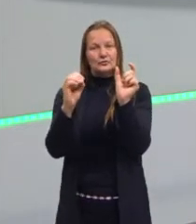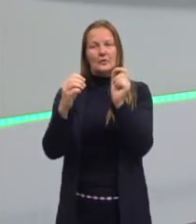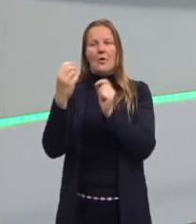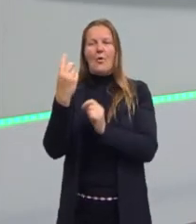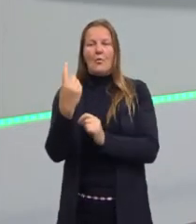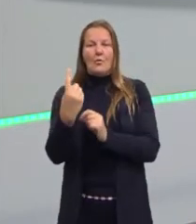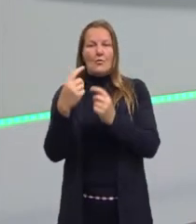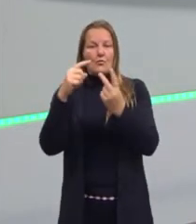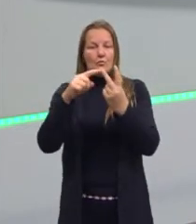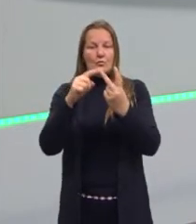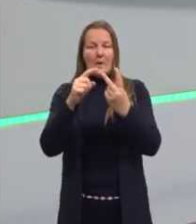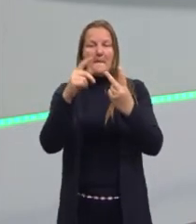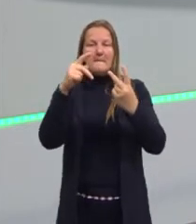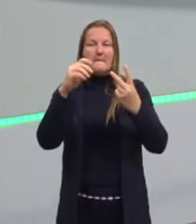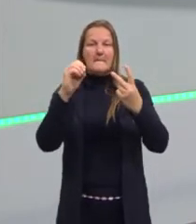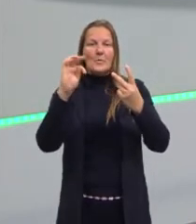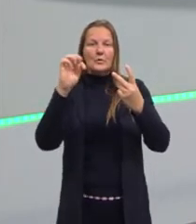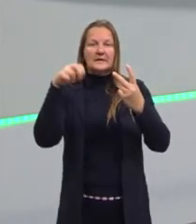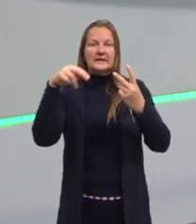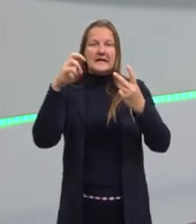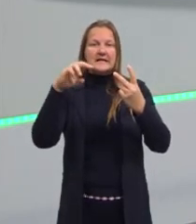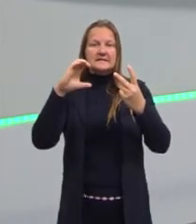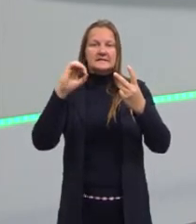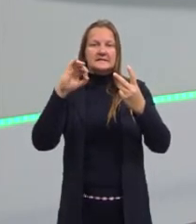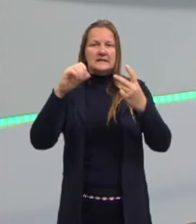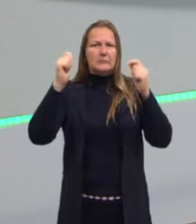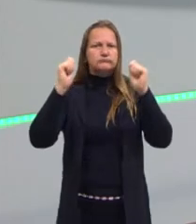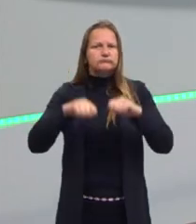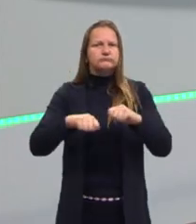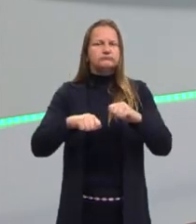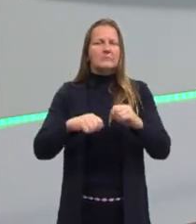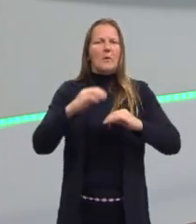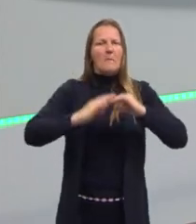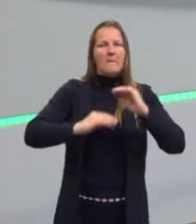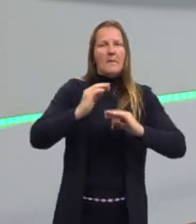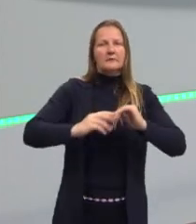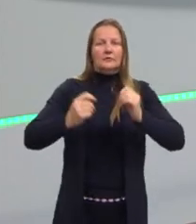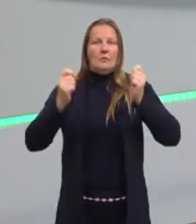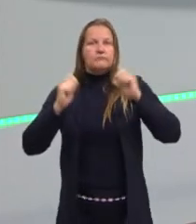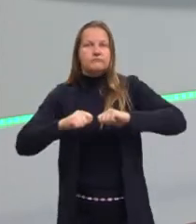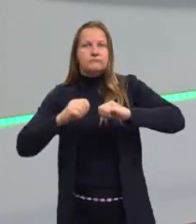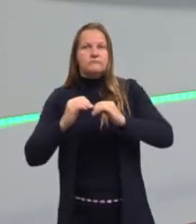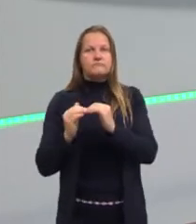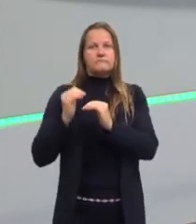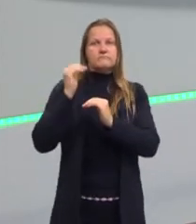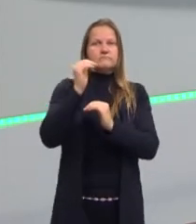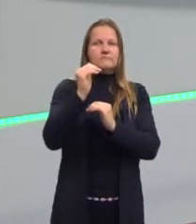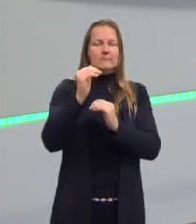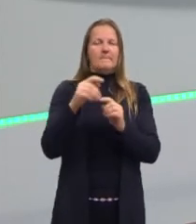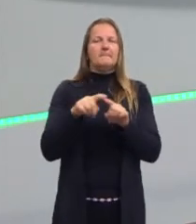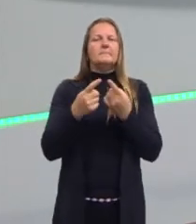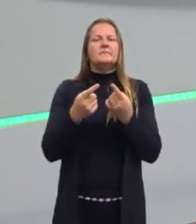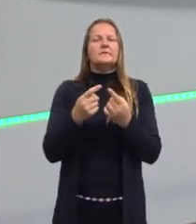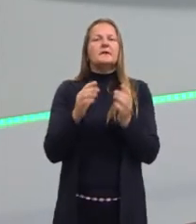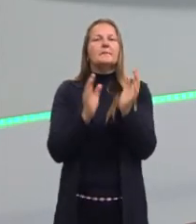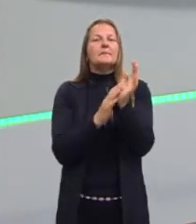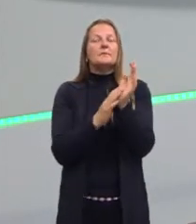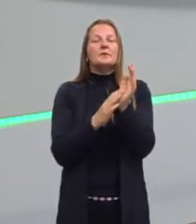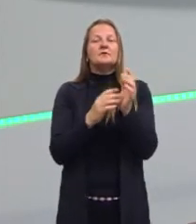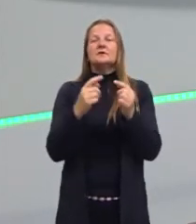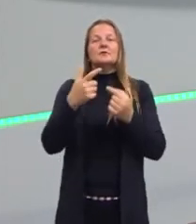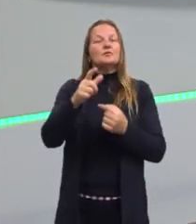Para o Aristóteles, as coisas precisam se resolver, ou ele propõe a resolução das coisas, mas sem o seu